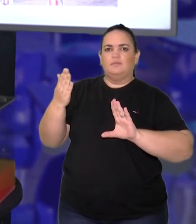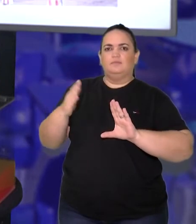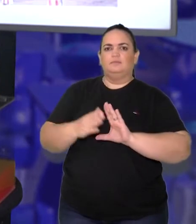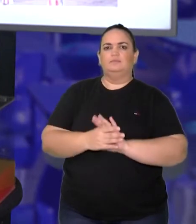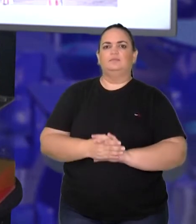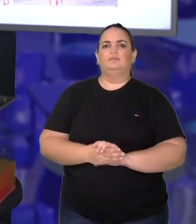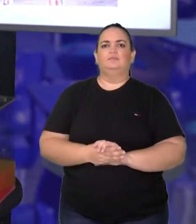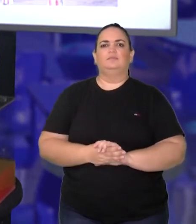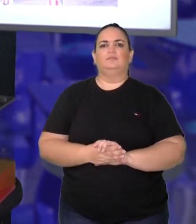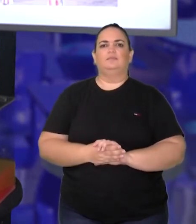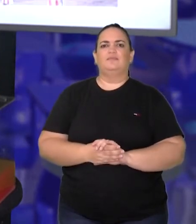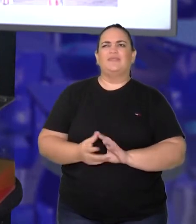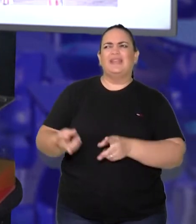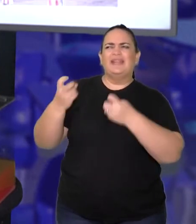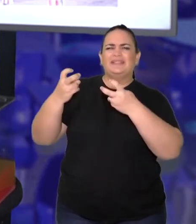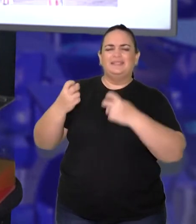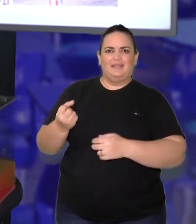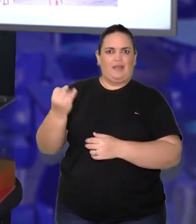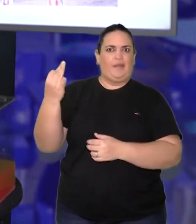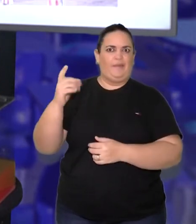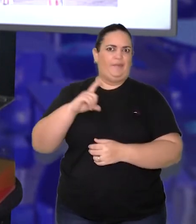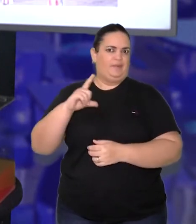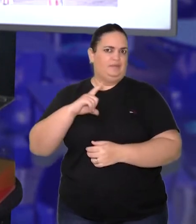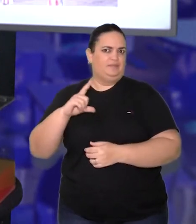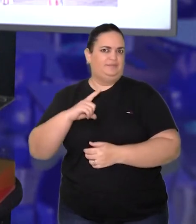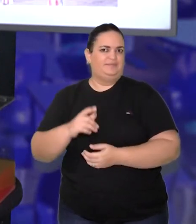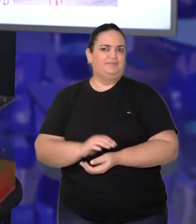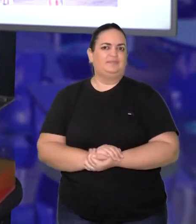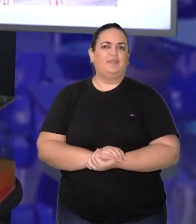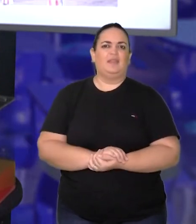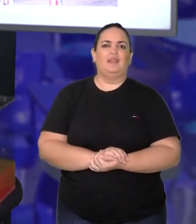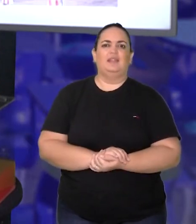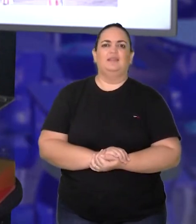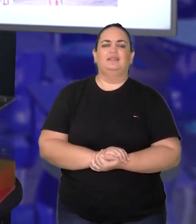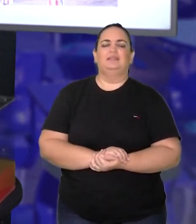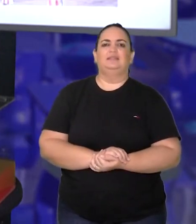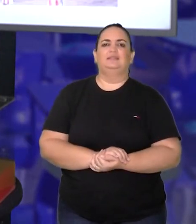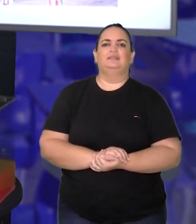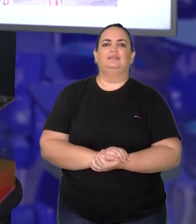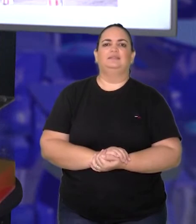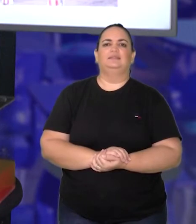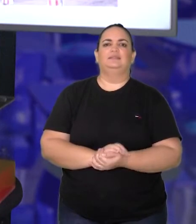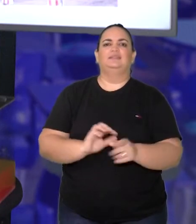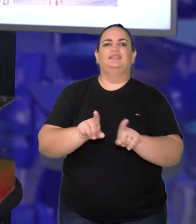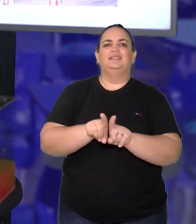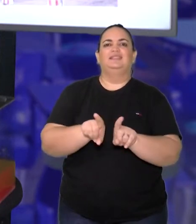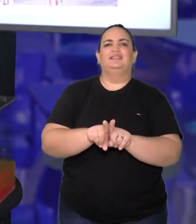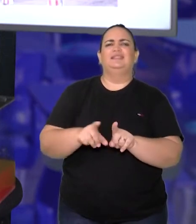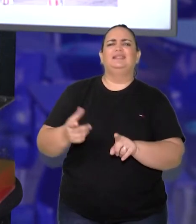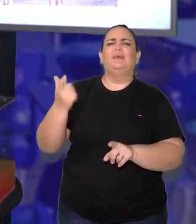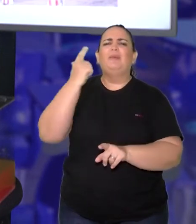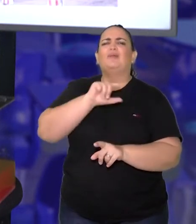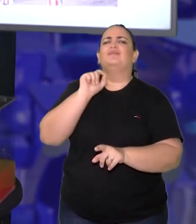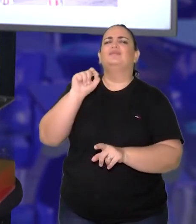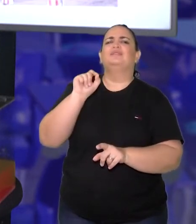quantos cubinhos a gente tem, Quantos containers a gente tem na vista frontal. Consegue também verificar na vista